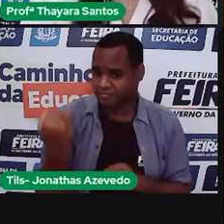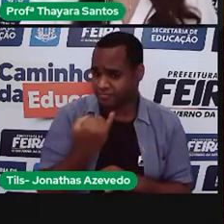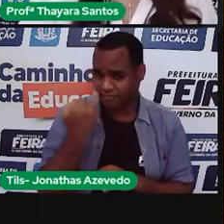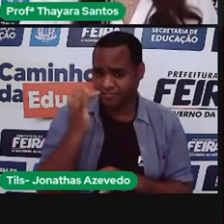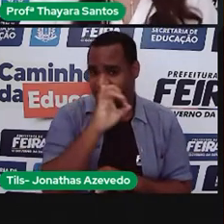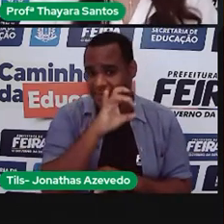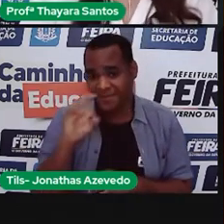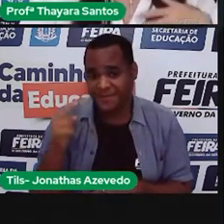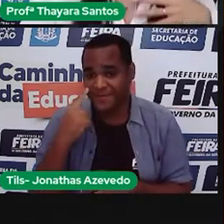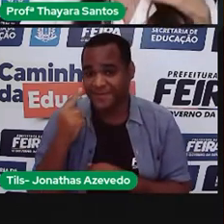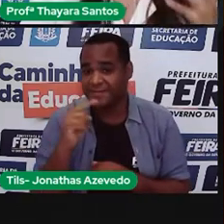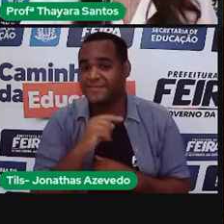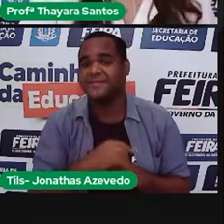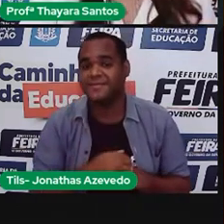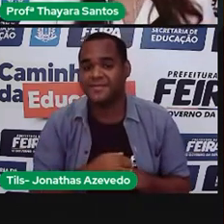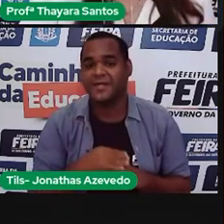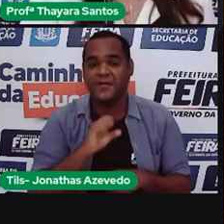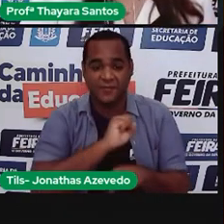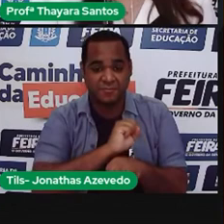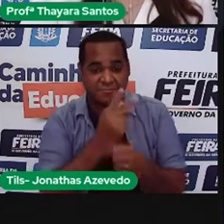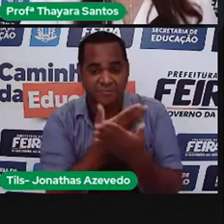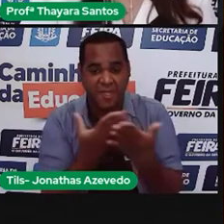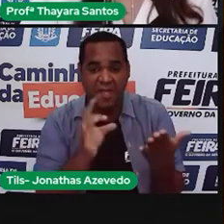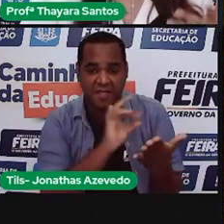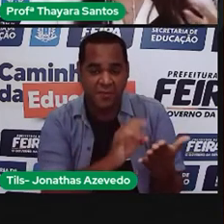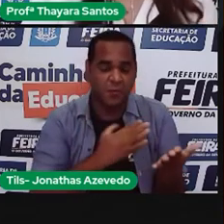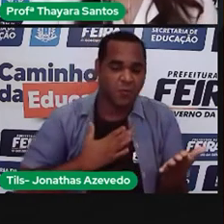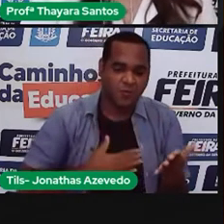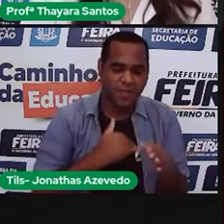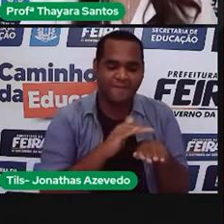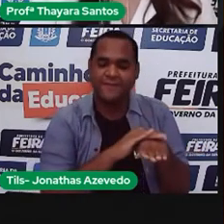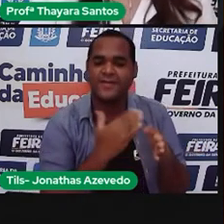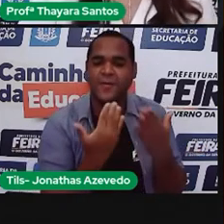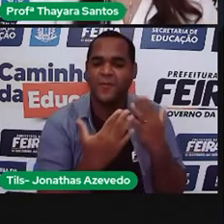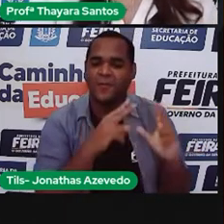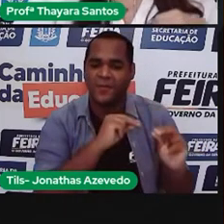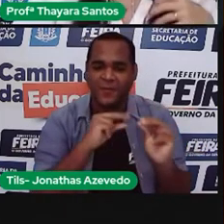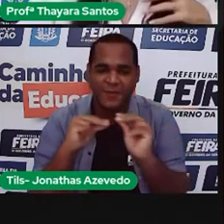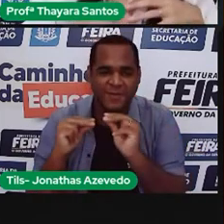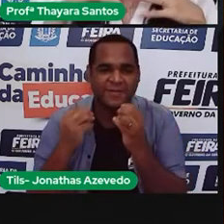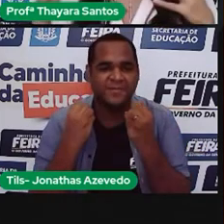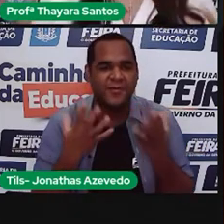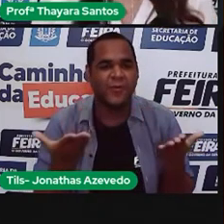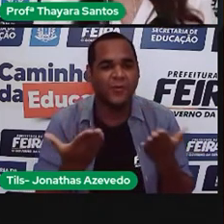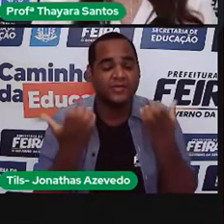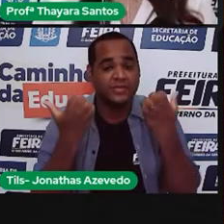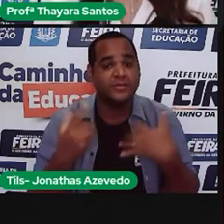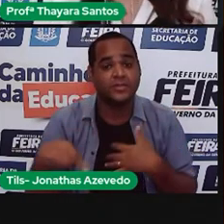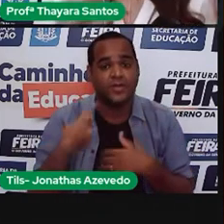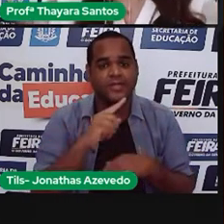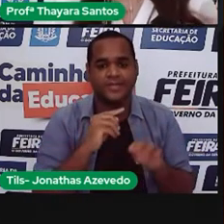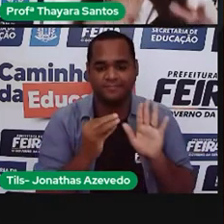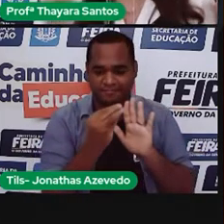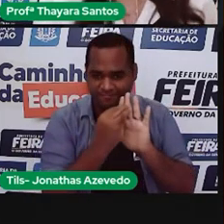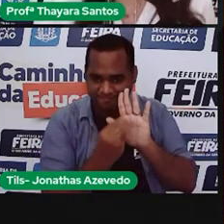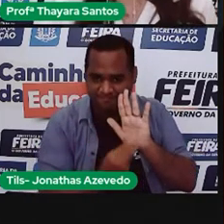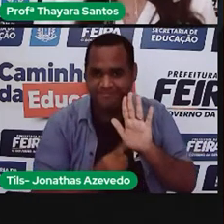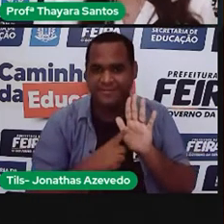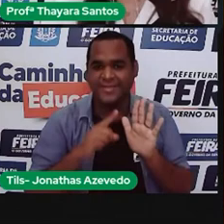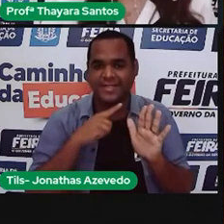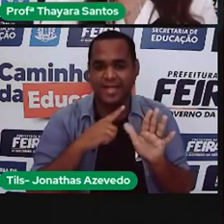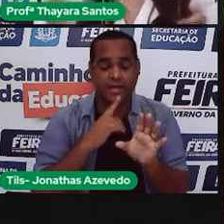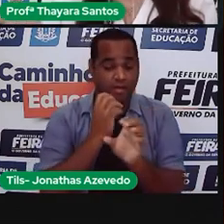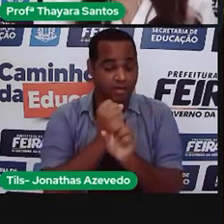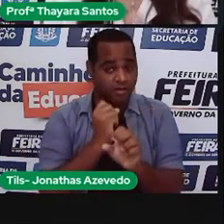vocês. Eu espero que vocês tenham gostado do que a gente conversou aqui hoje, e que a gente tenha muitos registros depois de vocês aí